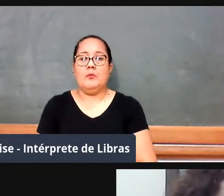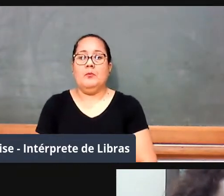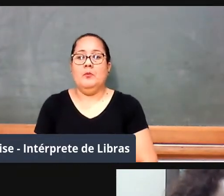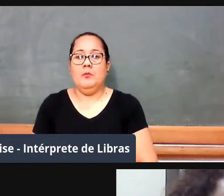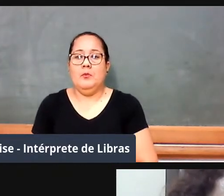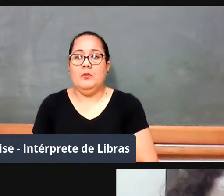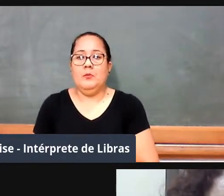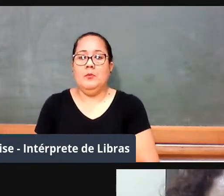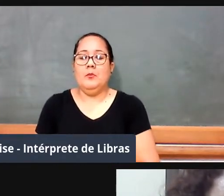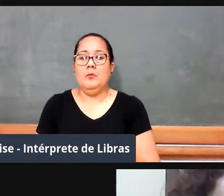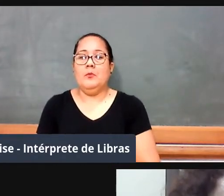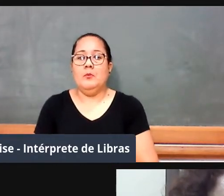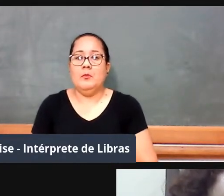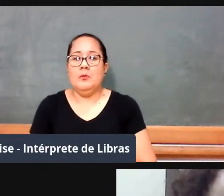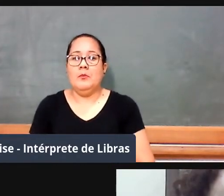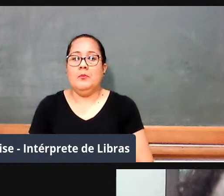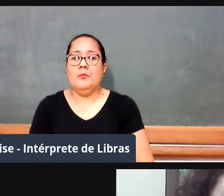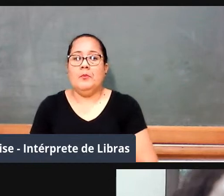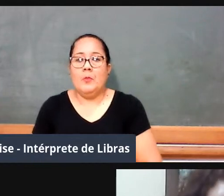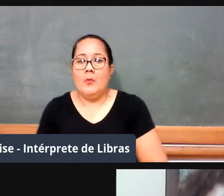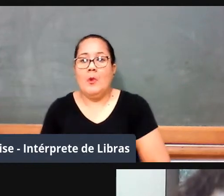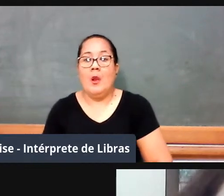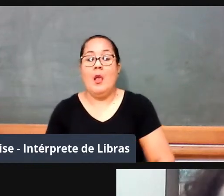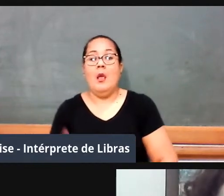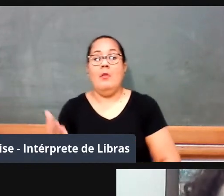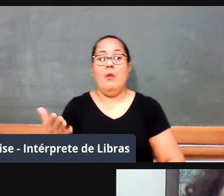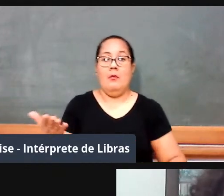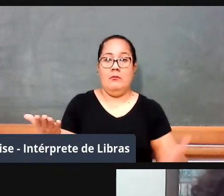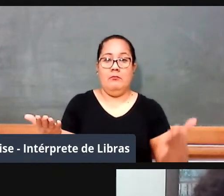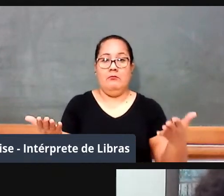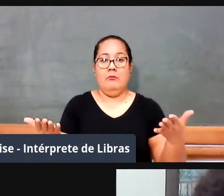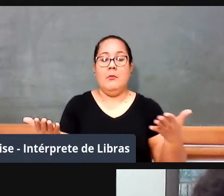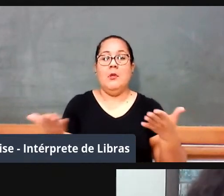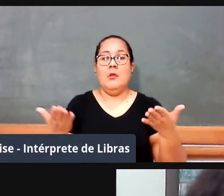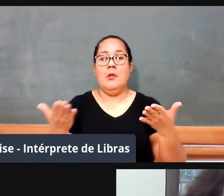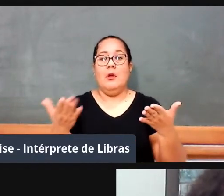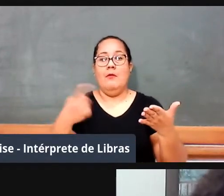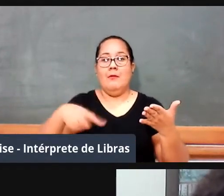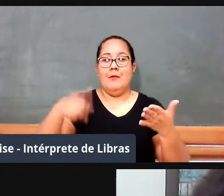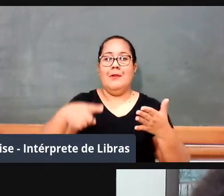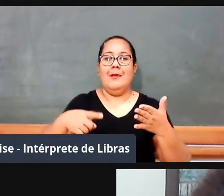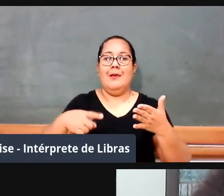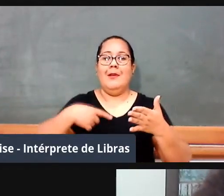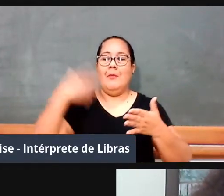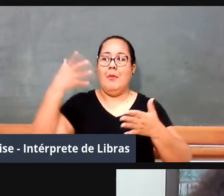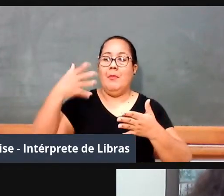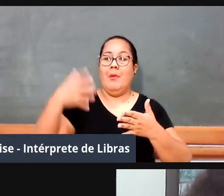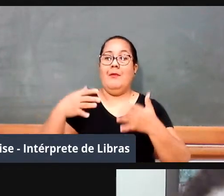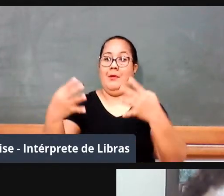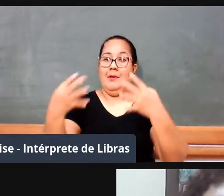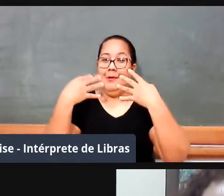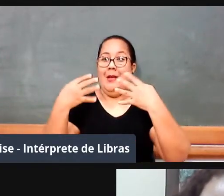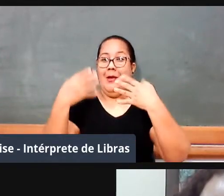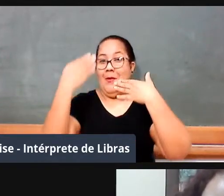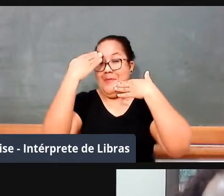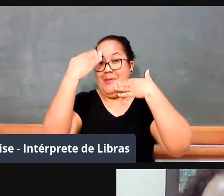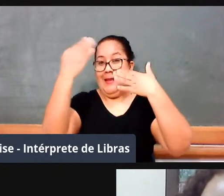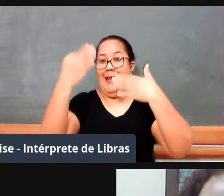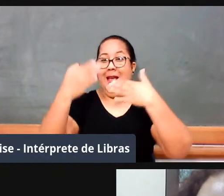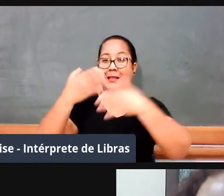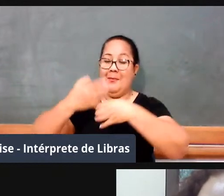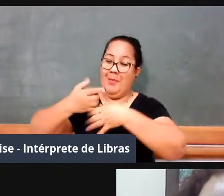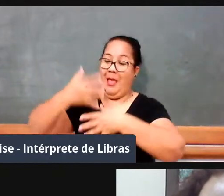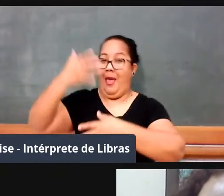Bom, primeiro eu quero agradecer, né, a atenção, os elogios, né, ficar aqui, eu falando, falando,